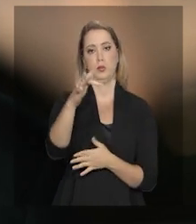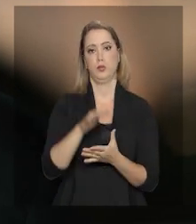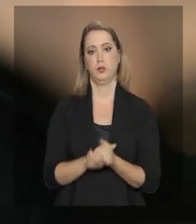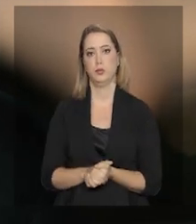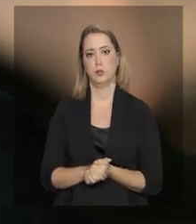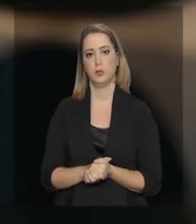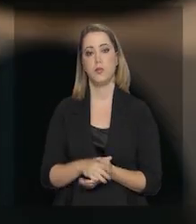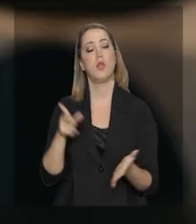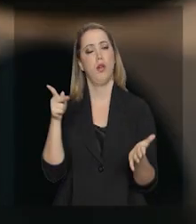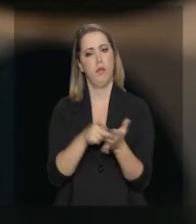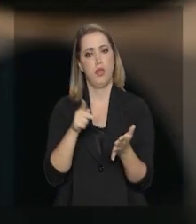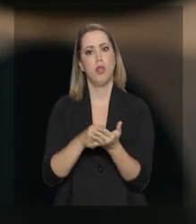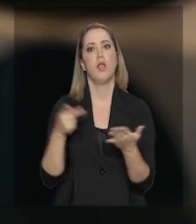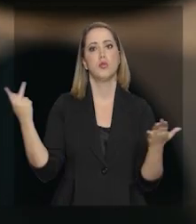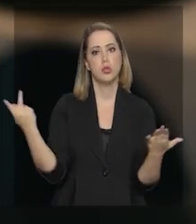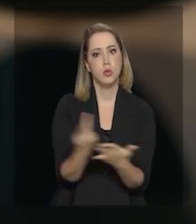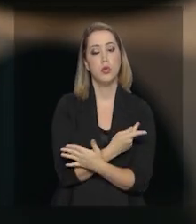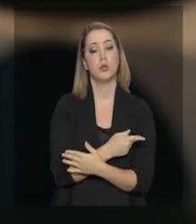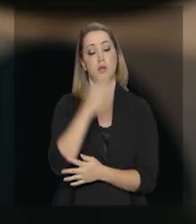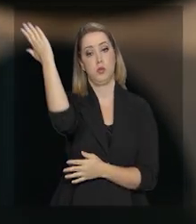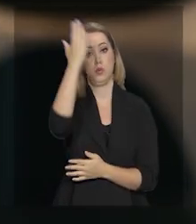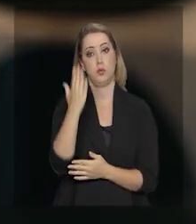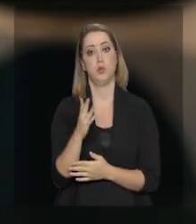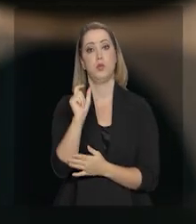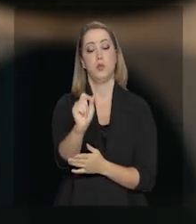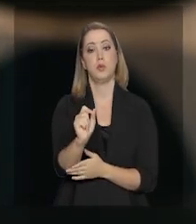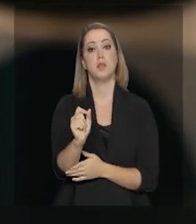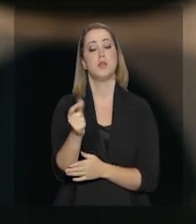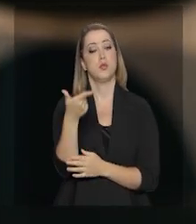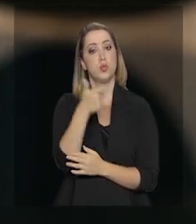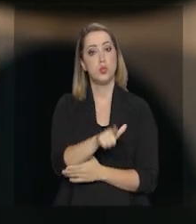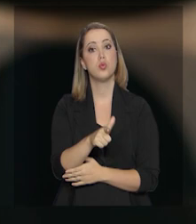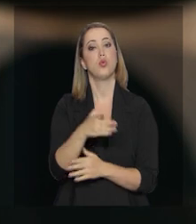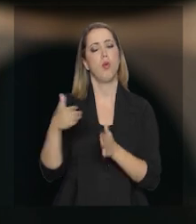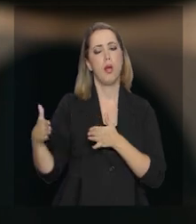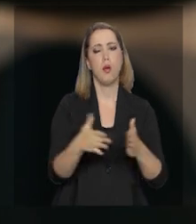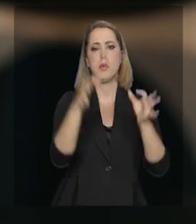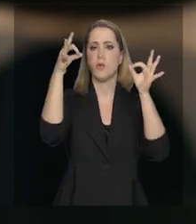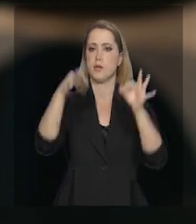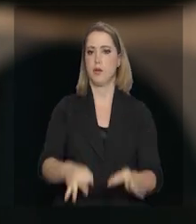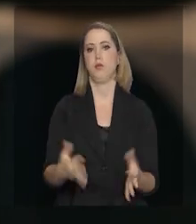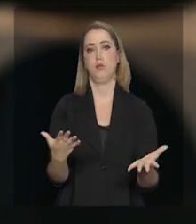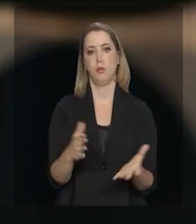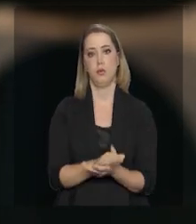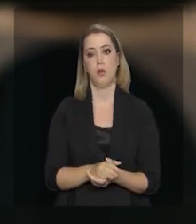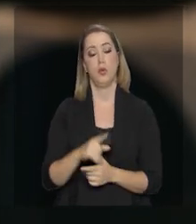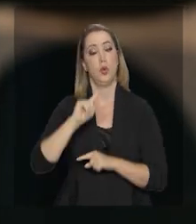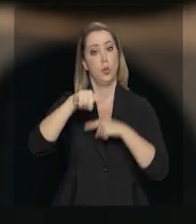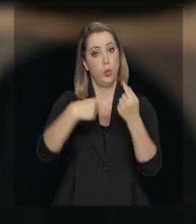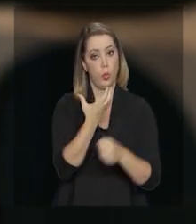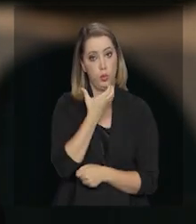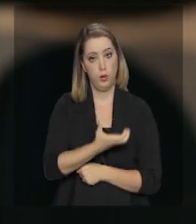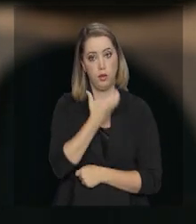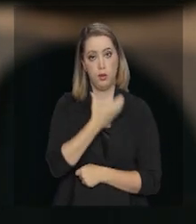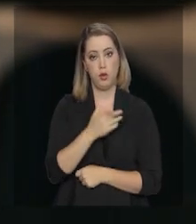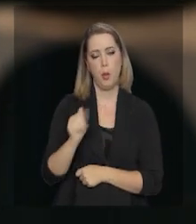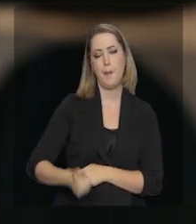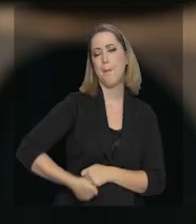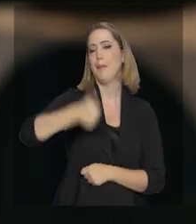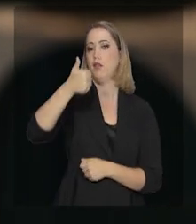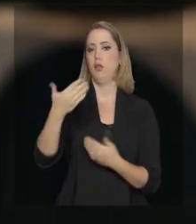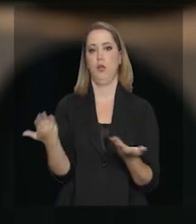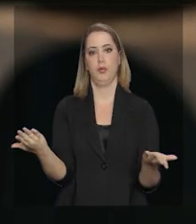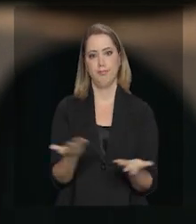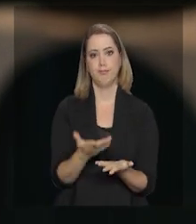para fazer o futuro. A verdade virá. O Brasil, repito, está no caminho certo. O próximo Natal